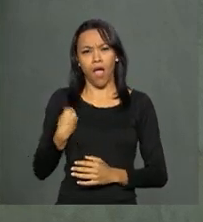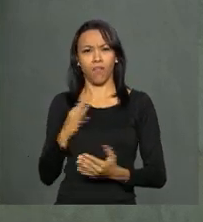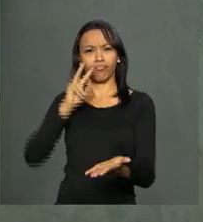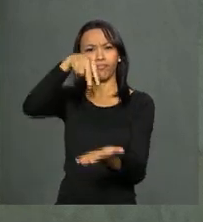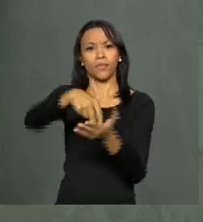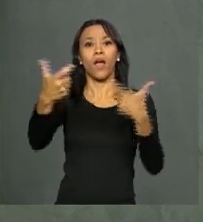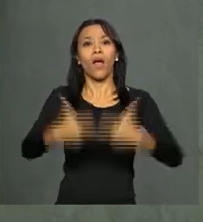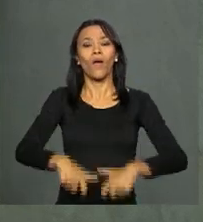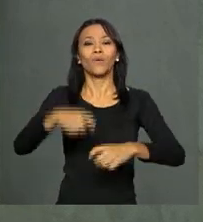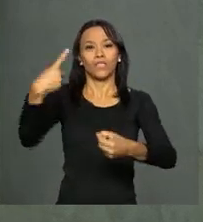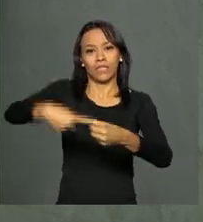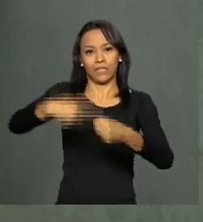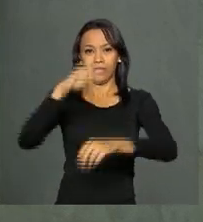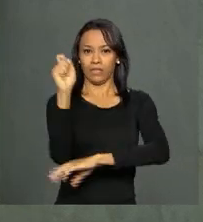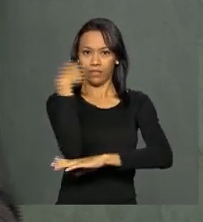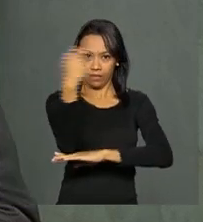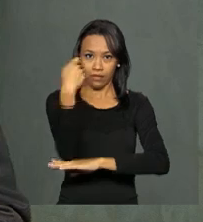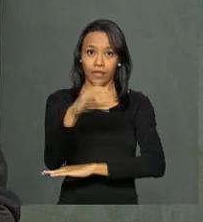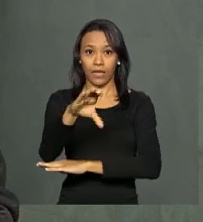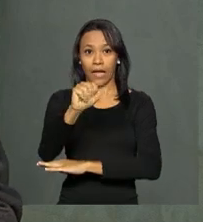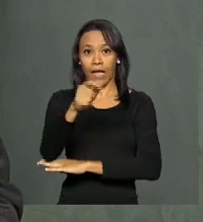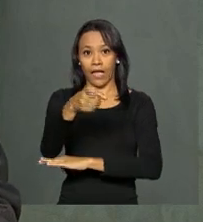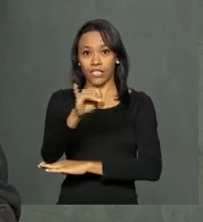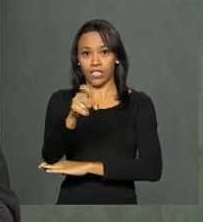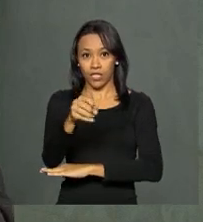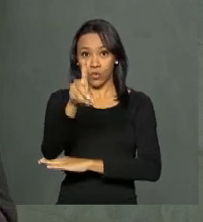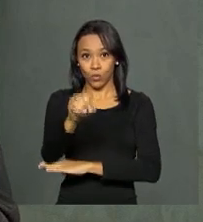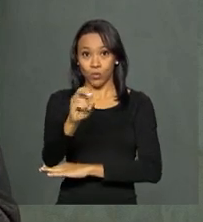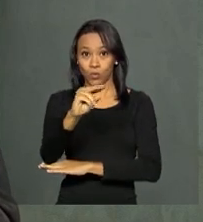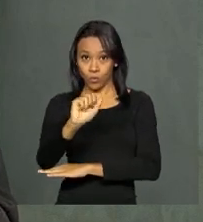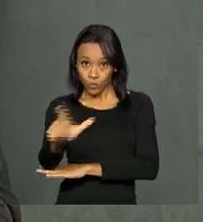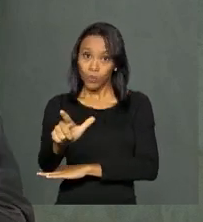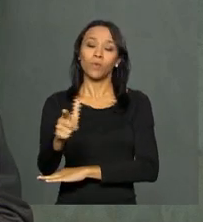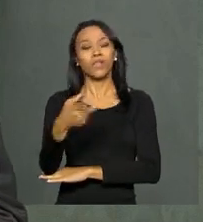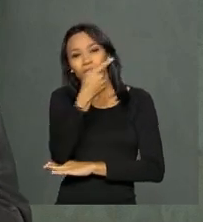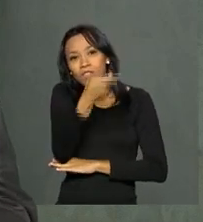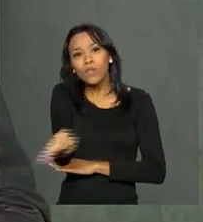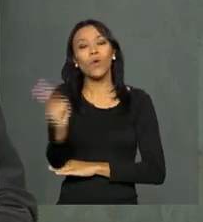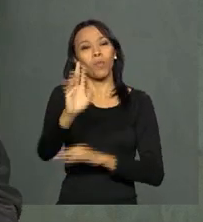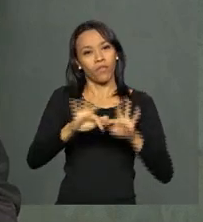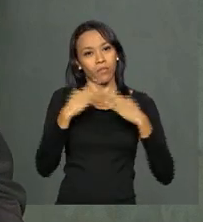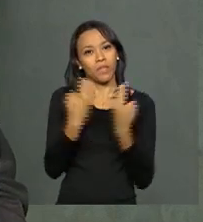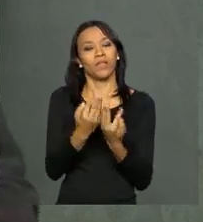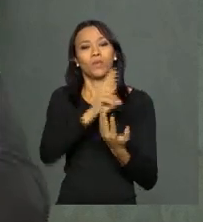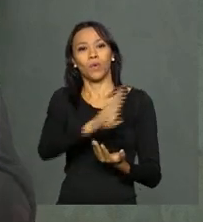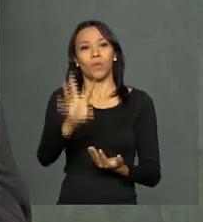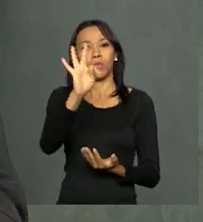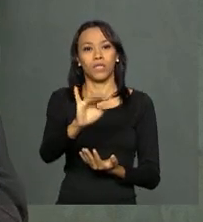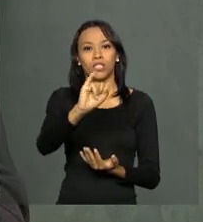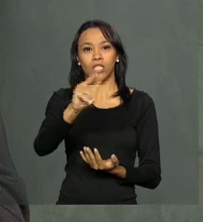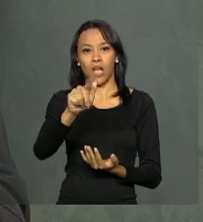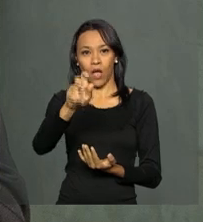entregas das casas pela presidenta Dilma Rousseff e visitou a família do Tiago, que é uma das famílias que foi